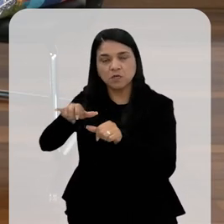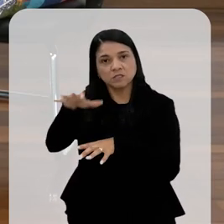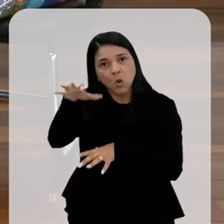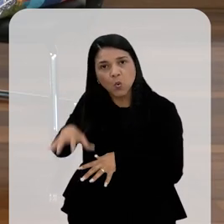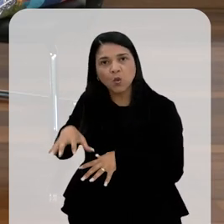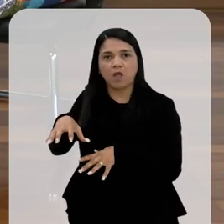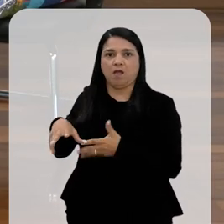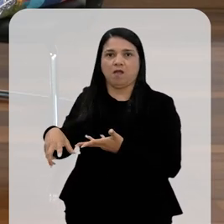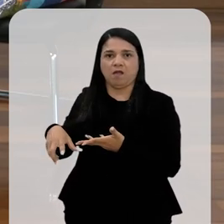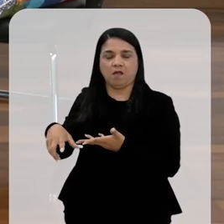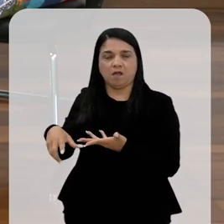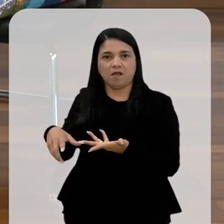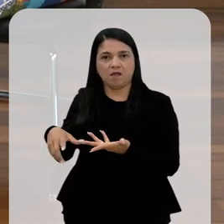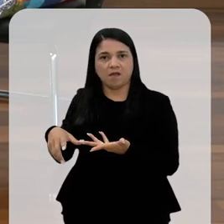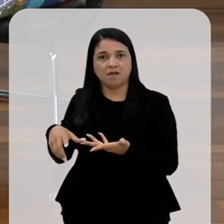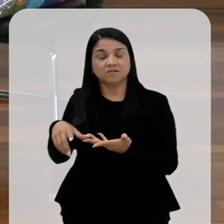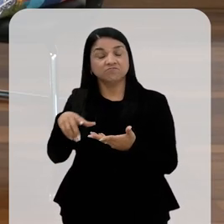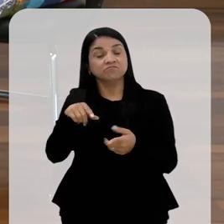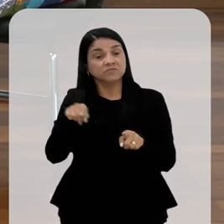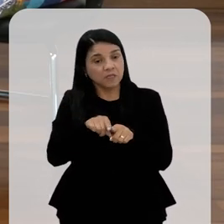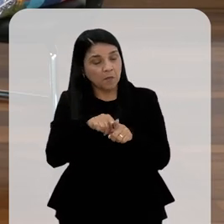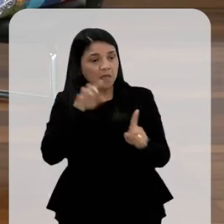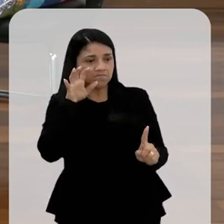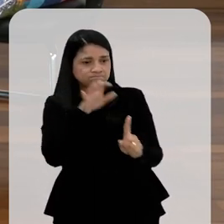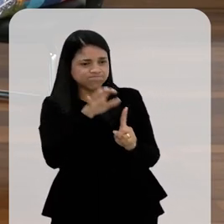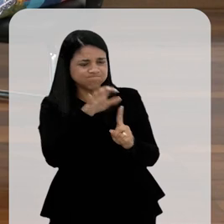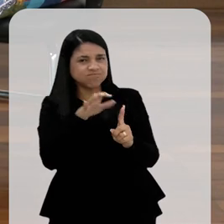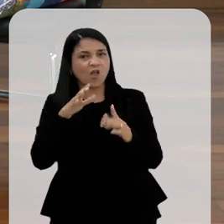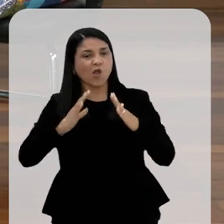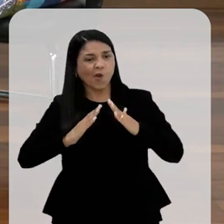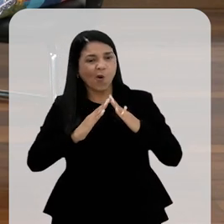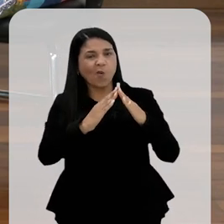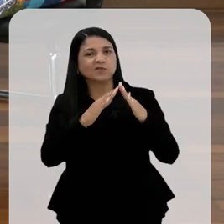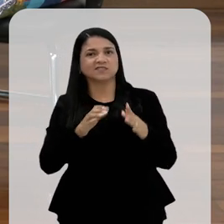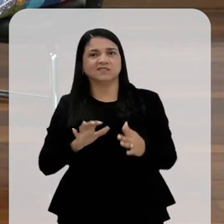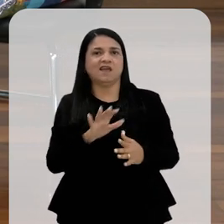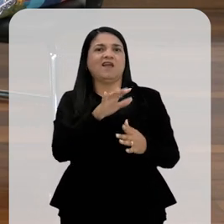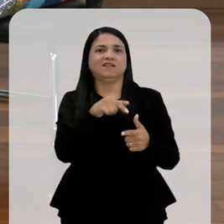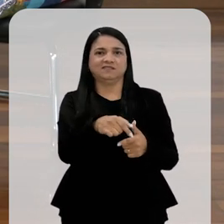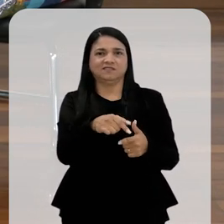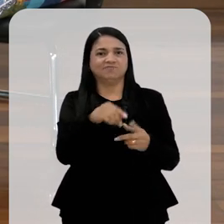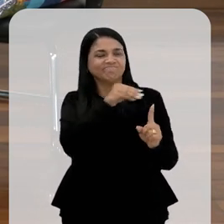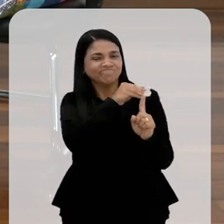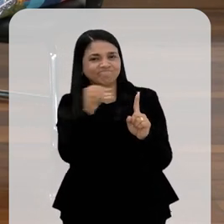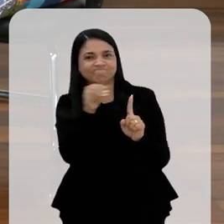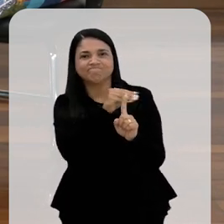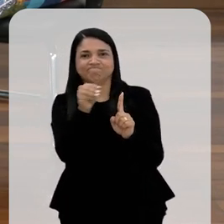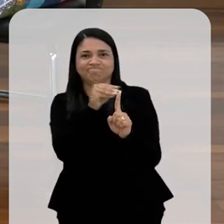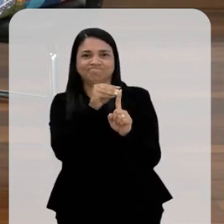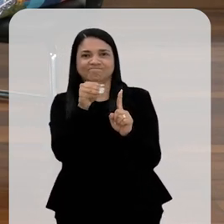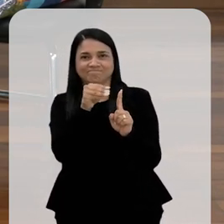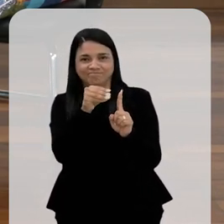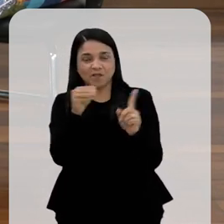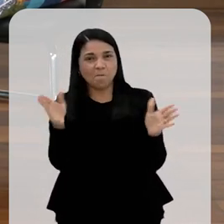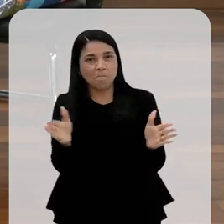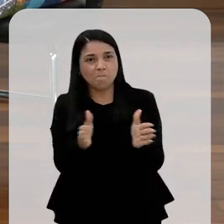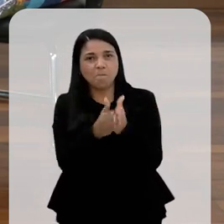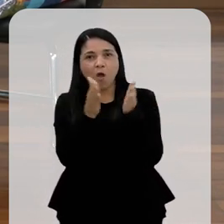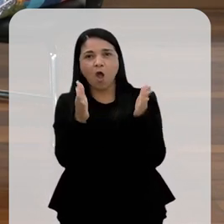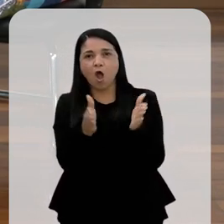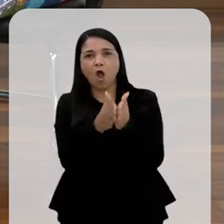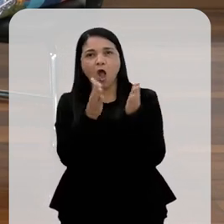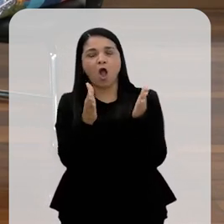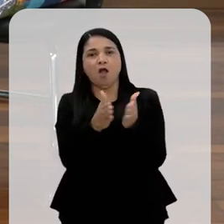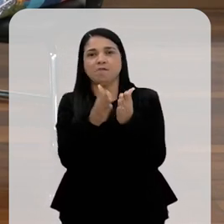das mudanças climáticas. E isso atinge diretamente as comunidades em situação de vulnerabilidade, especialmente